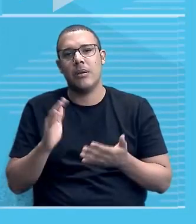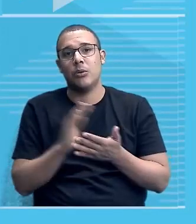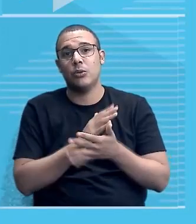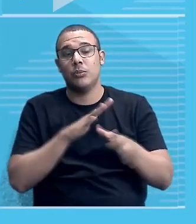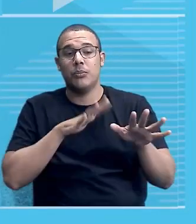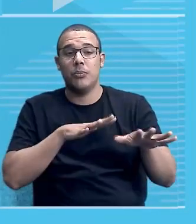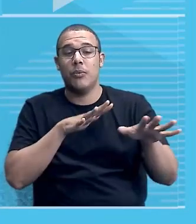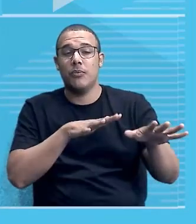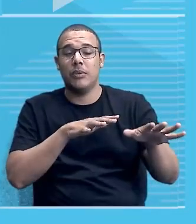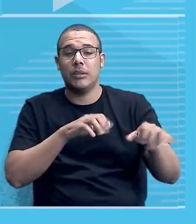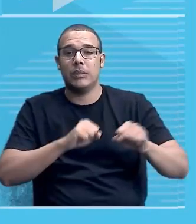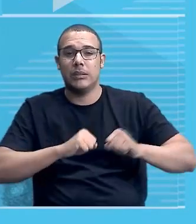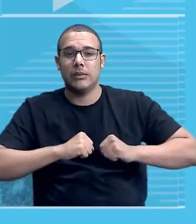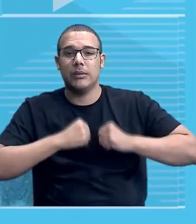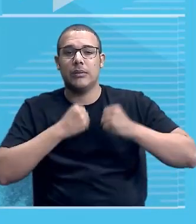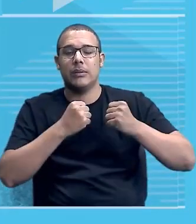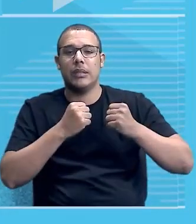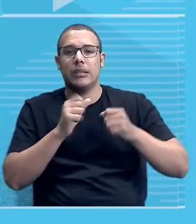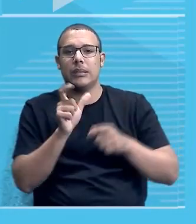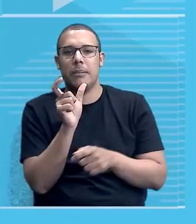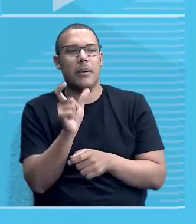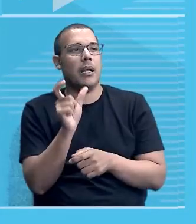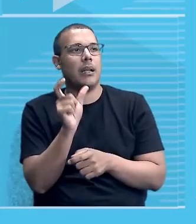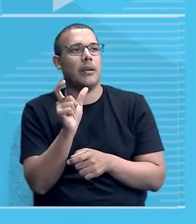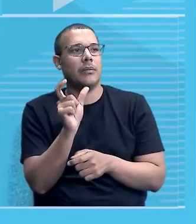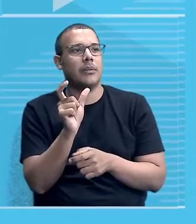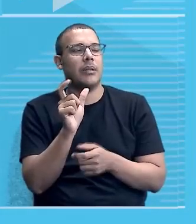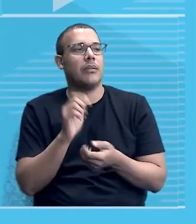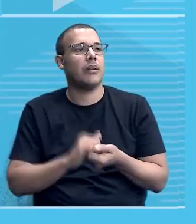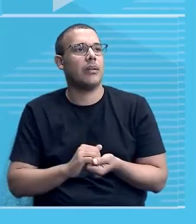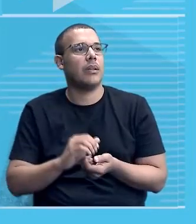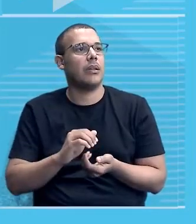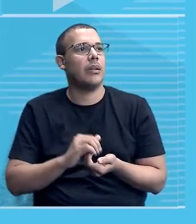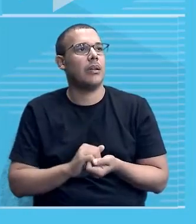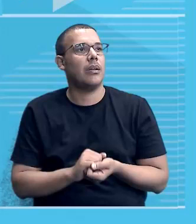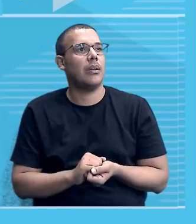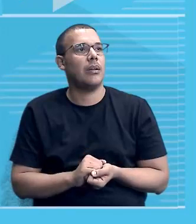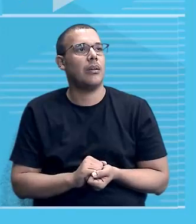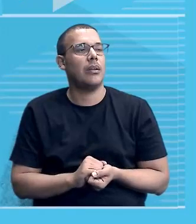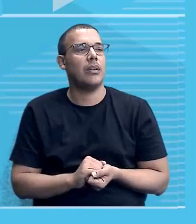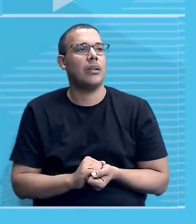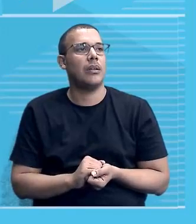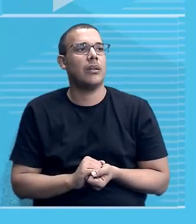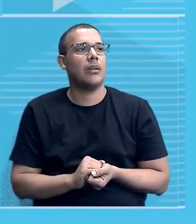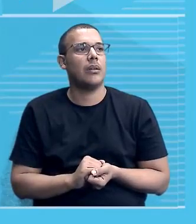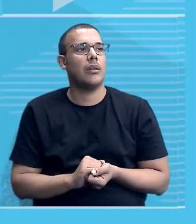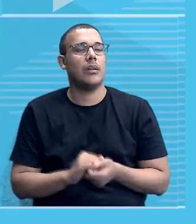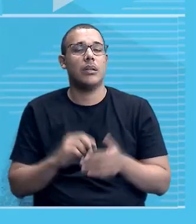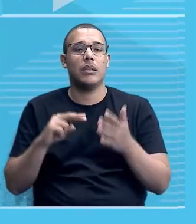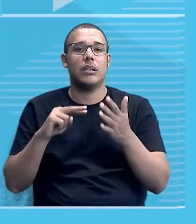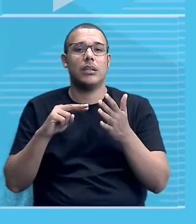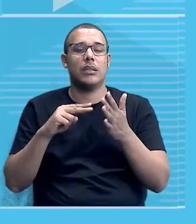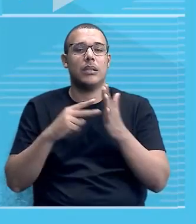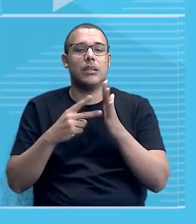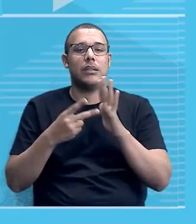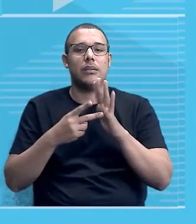termo descolonização, o termo descolonização, ele significa o quê?